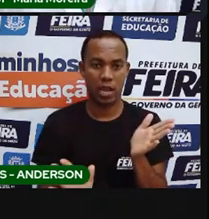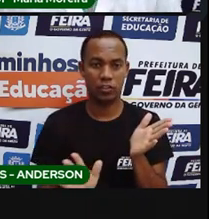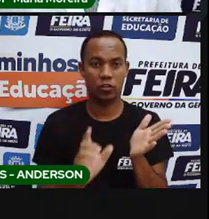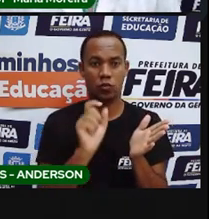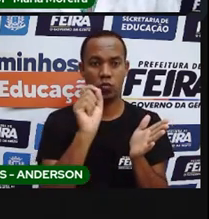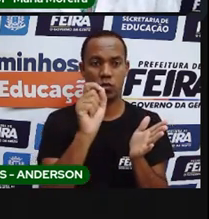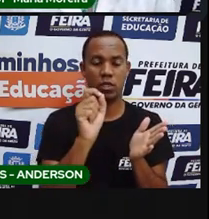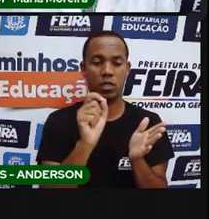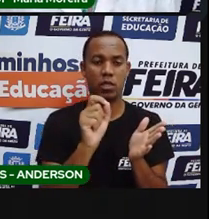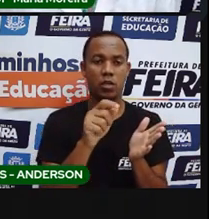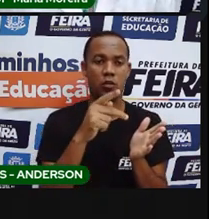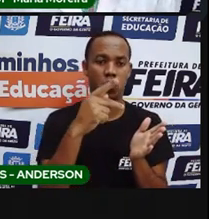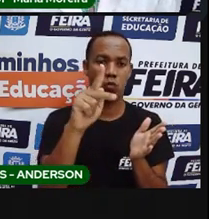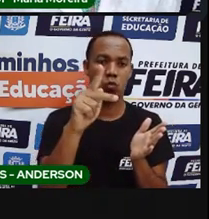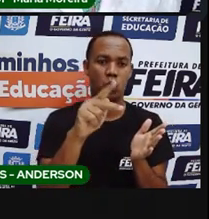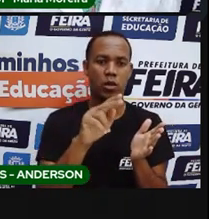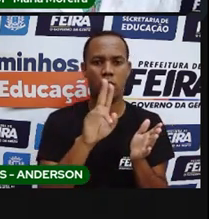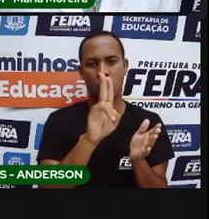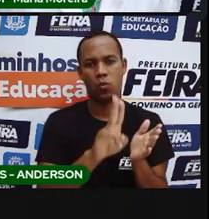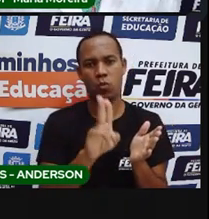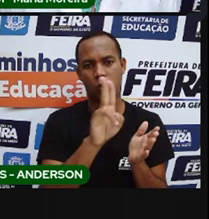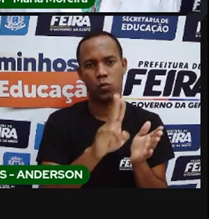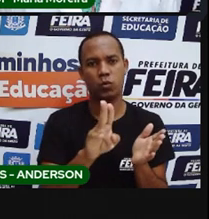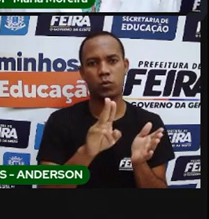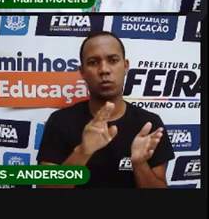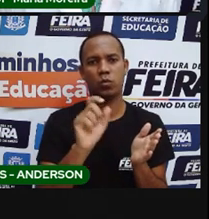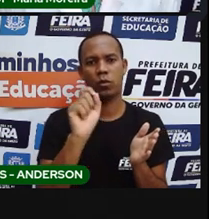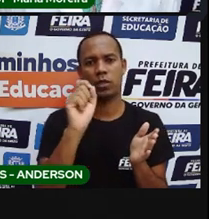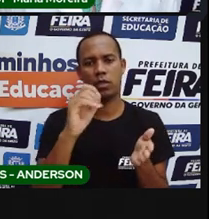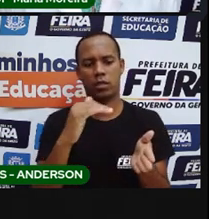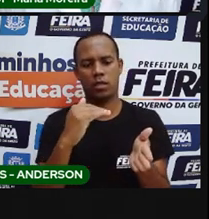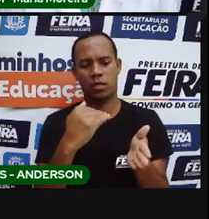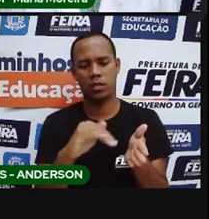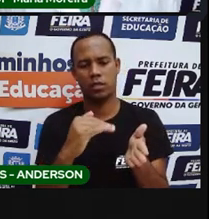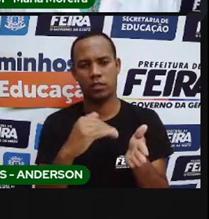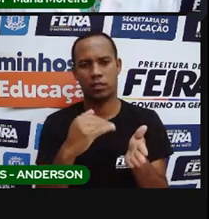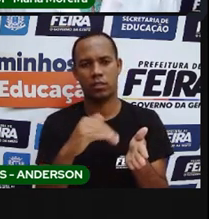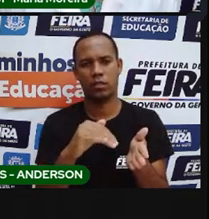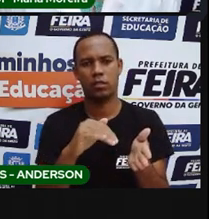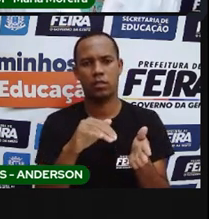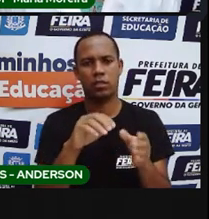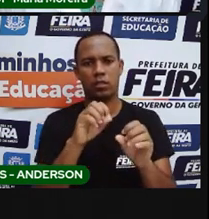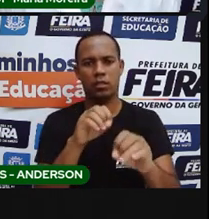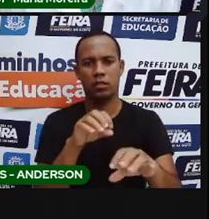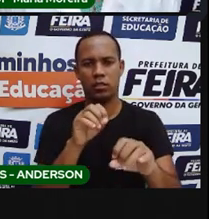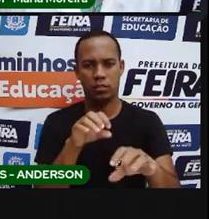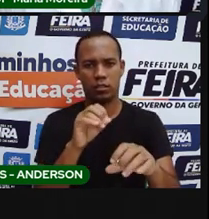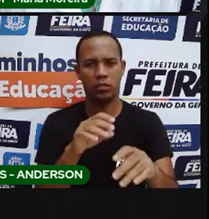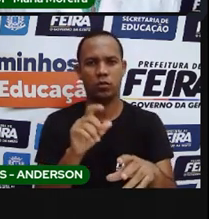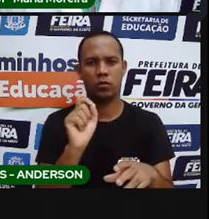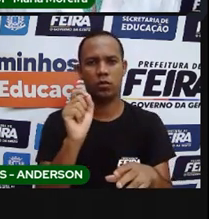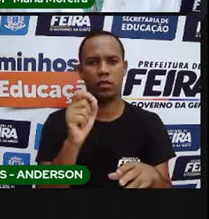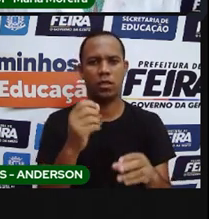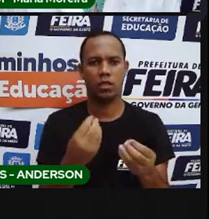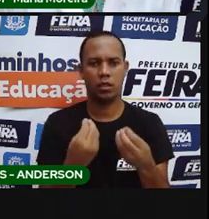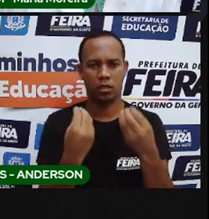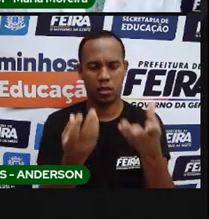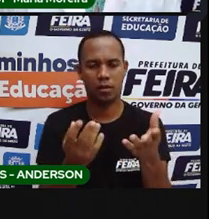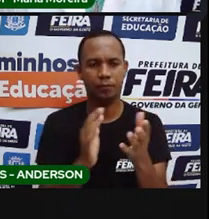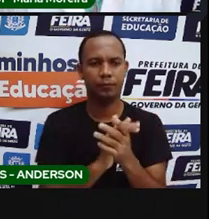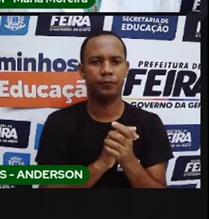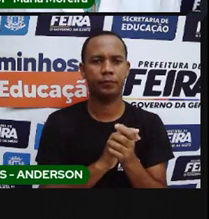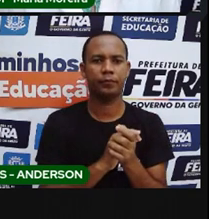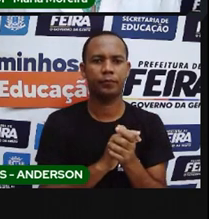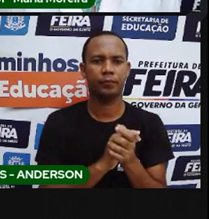professor aí da sua escola, é uma gestora e da CEDU, que a FGEDU, educação inteira de São Paulo, disponibiliza para vocês. Então, vamos lá.